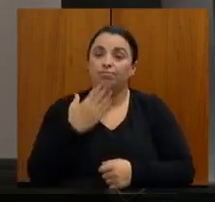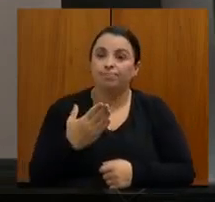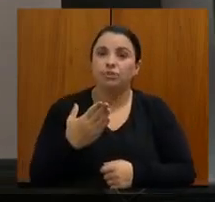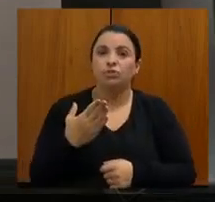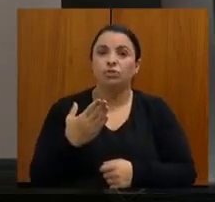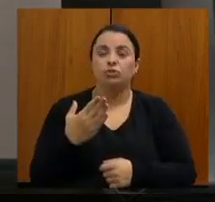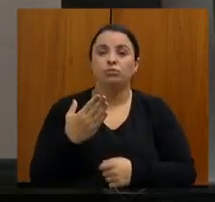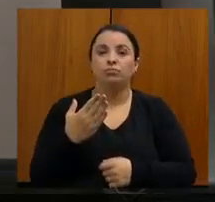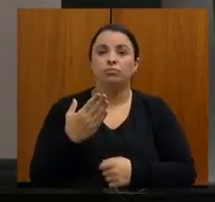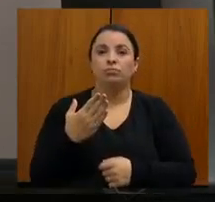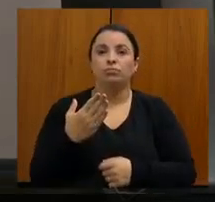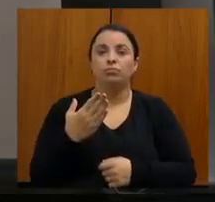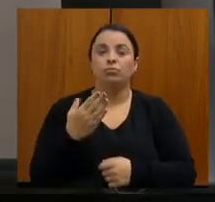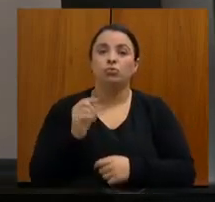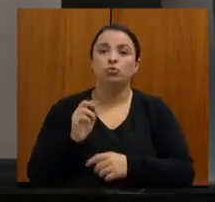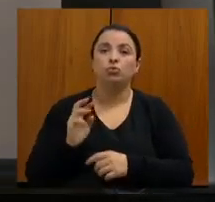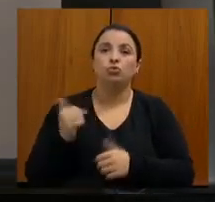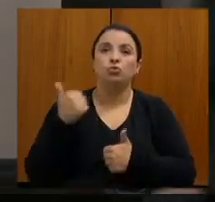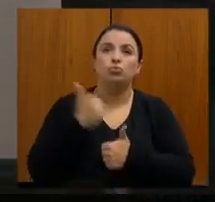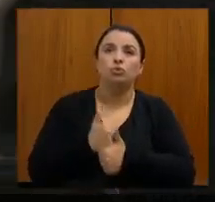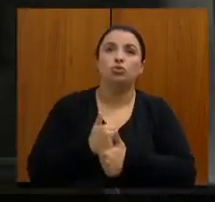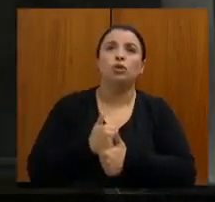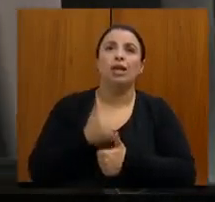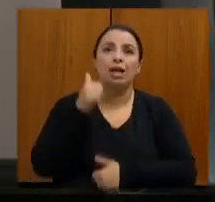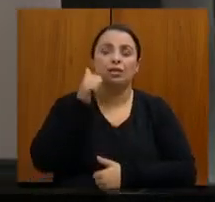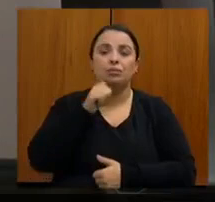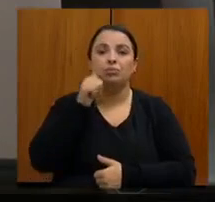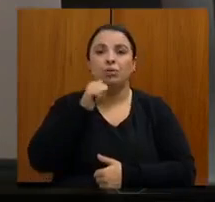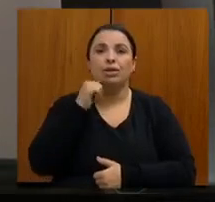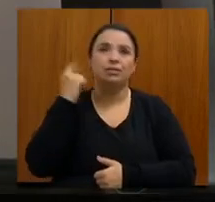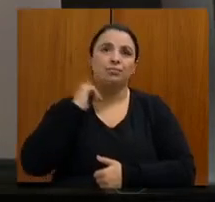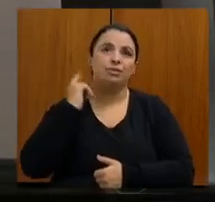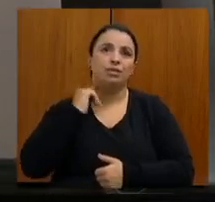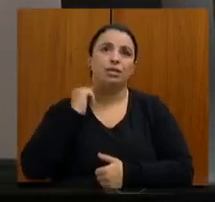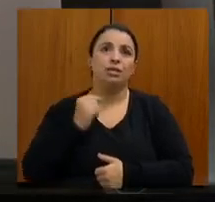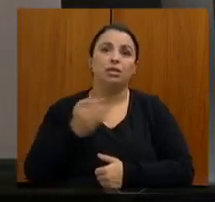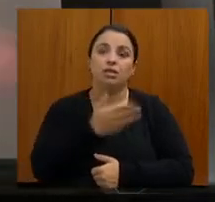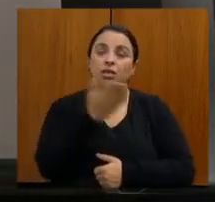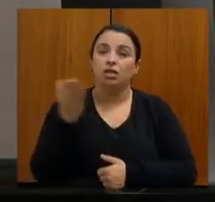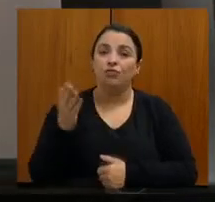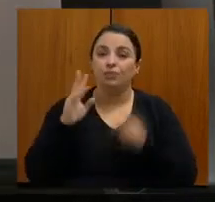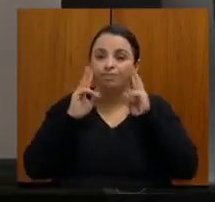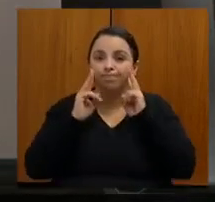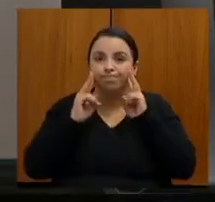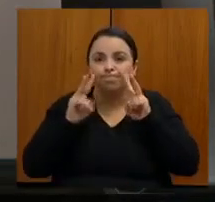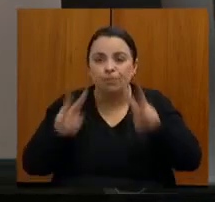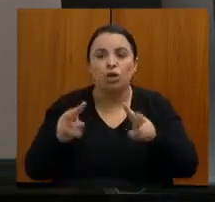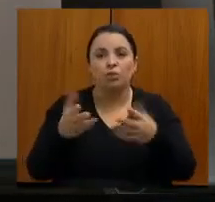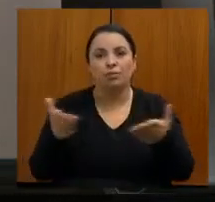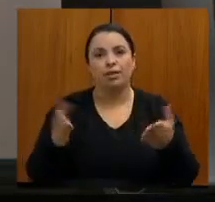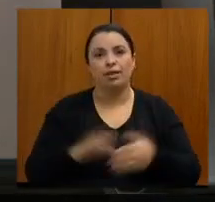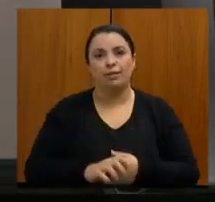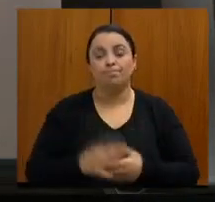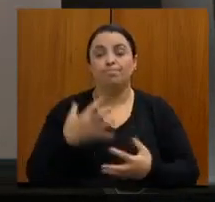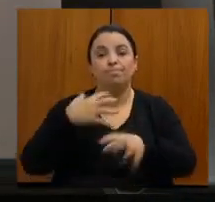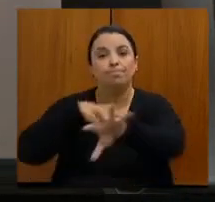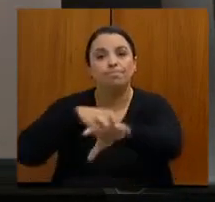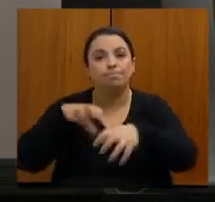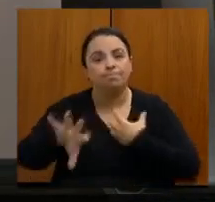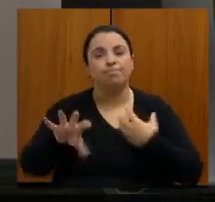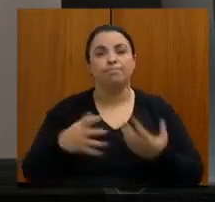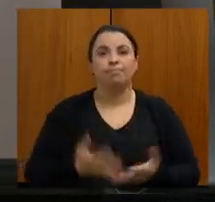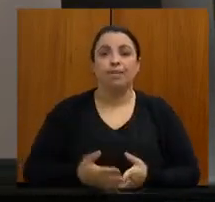que vocês olhem para elas. Elas precisam dos políticos, elas precisam dos legisladores,